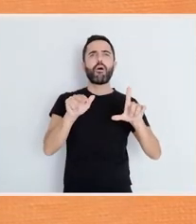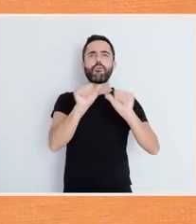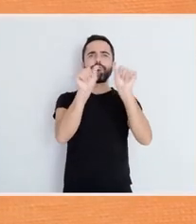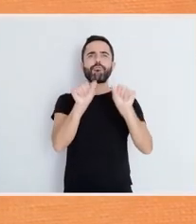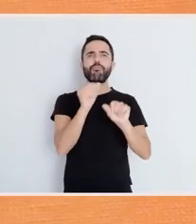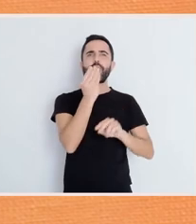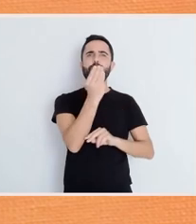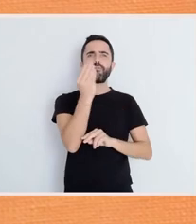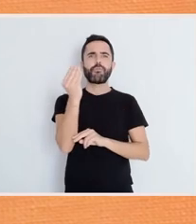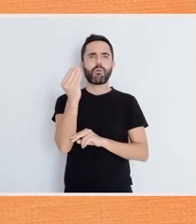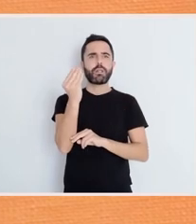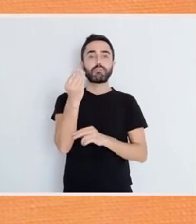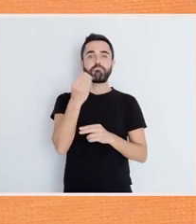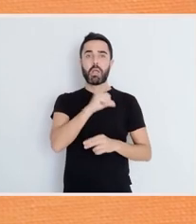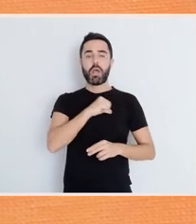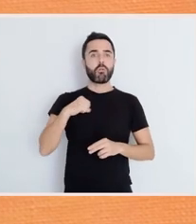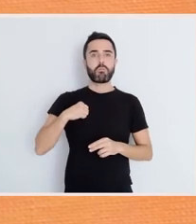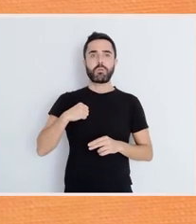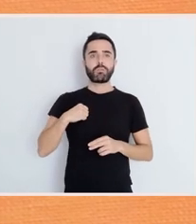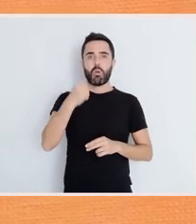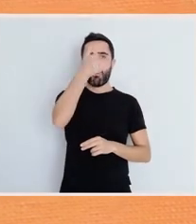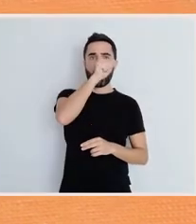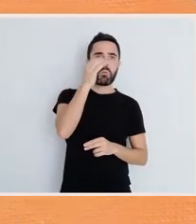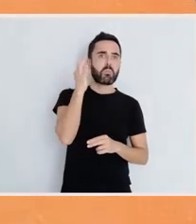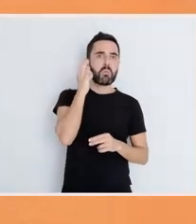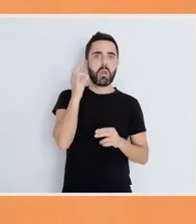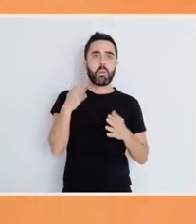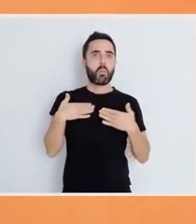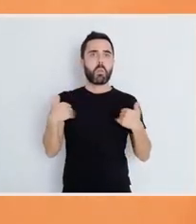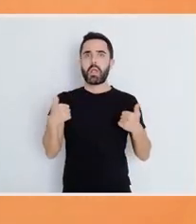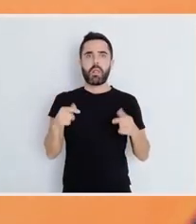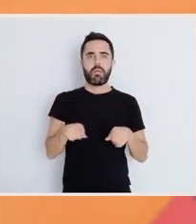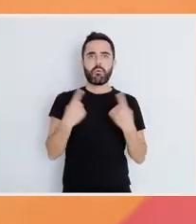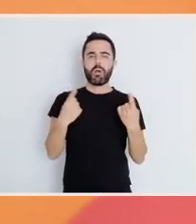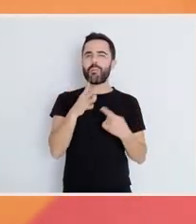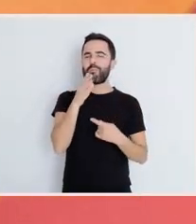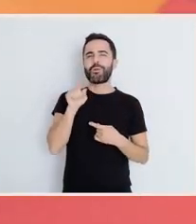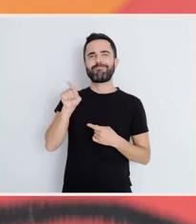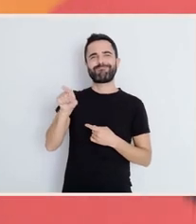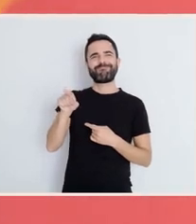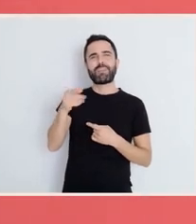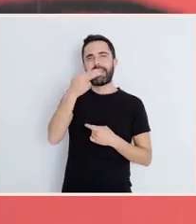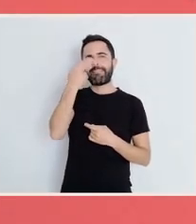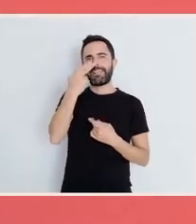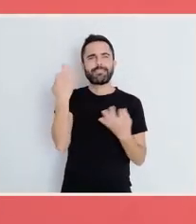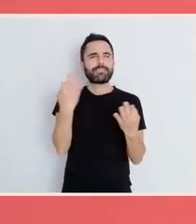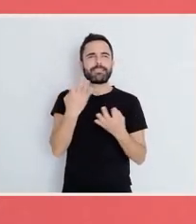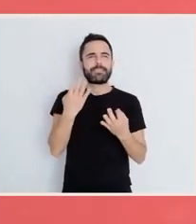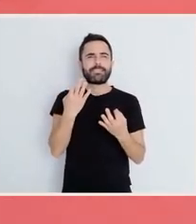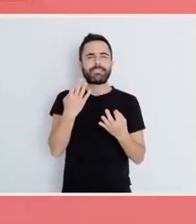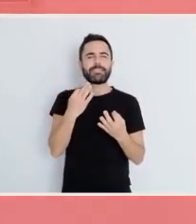figuras que son anónimas, non podería ser calquera, calquera home, calquera muller, porque a xeoane, o que lle interesa,